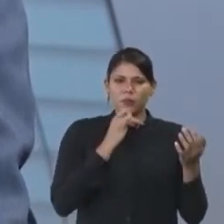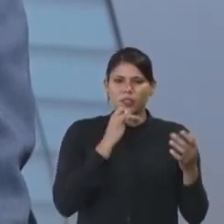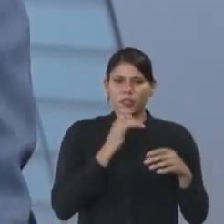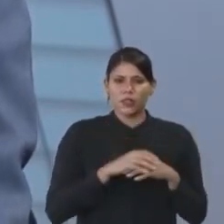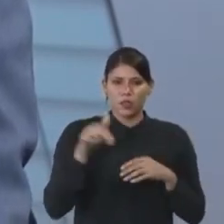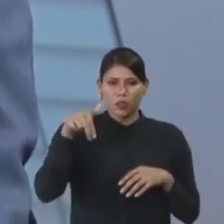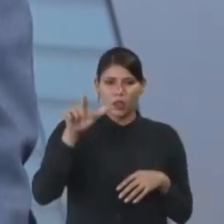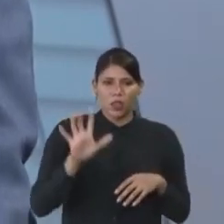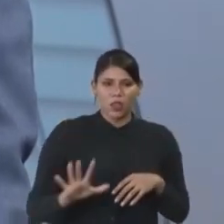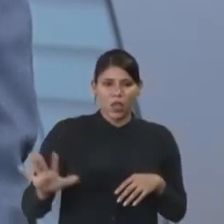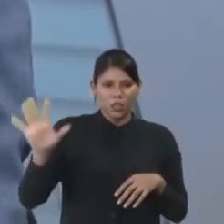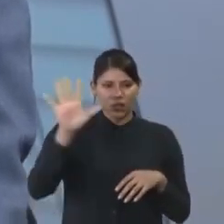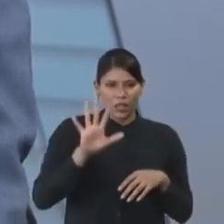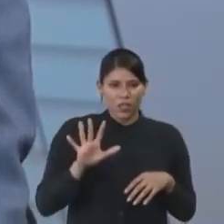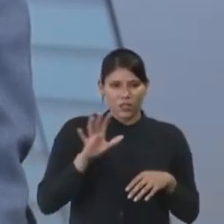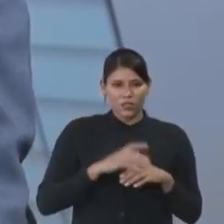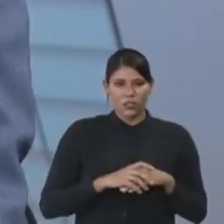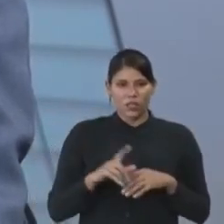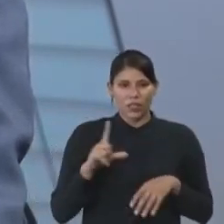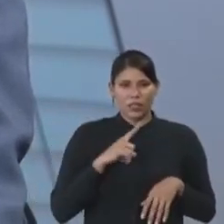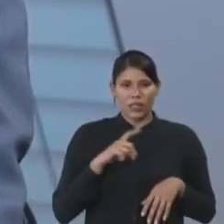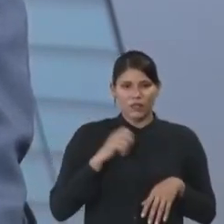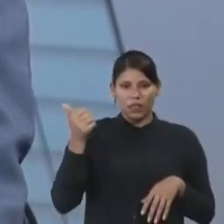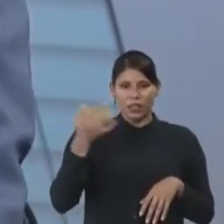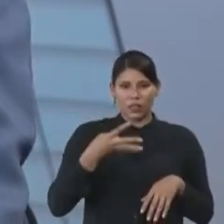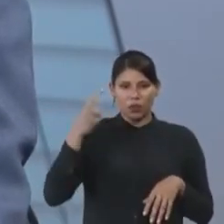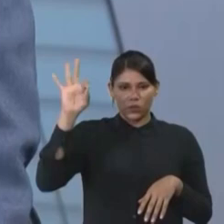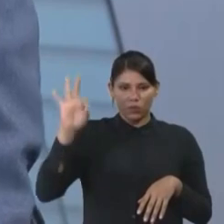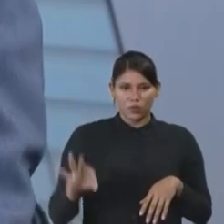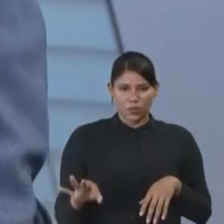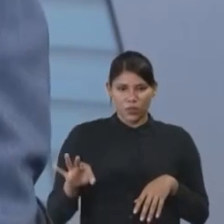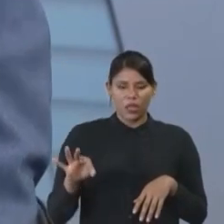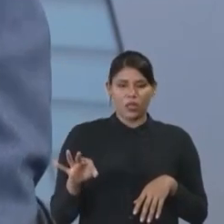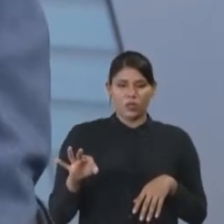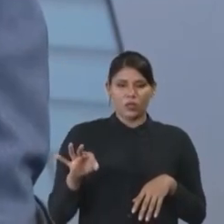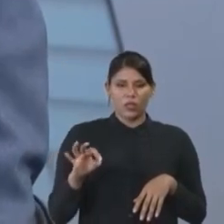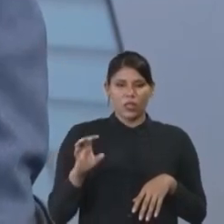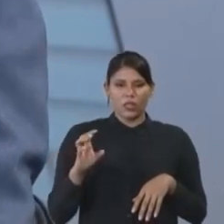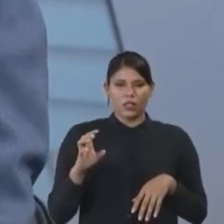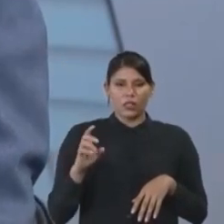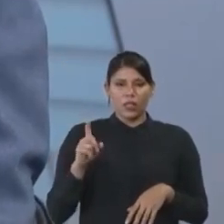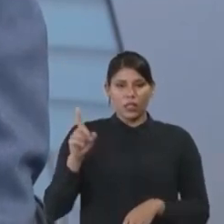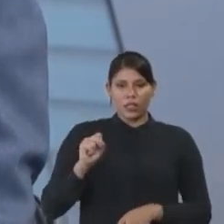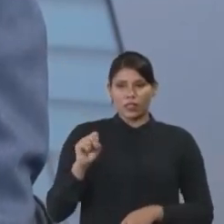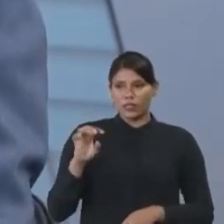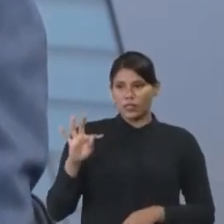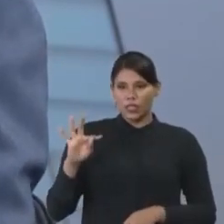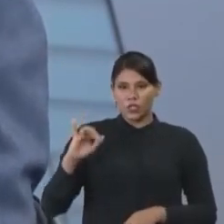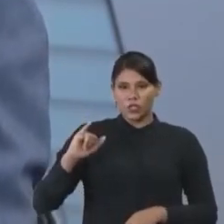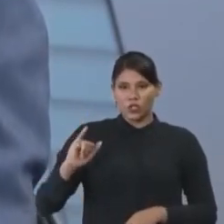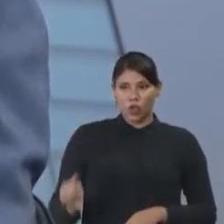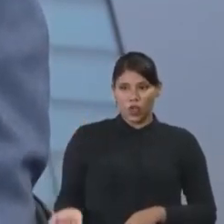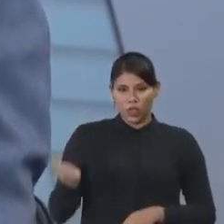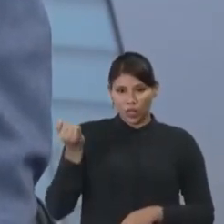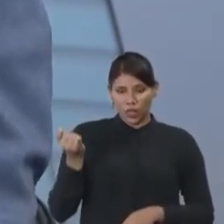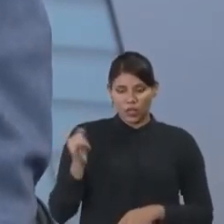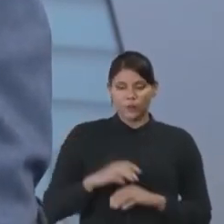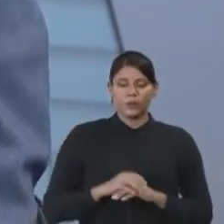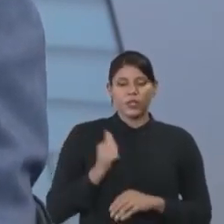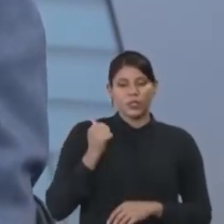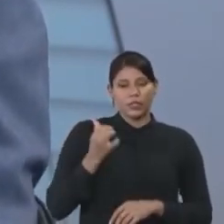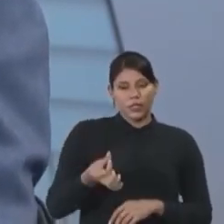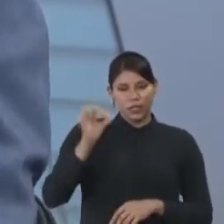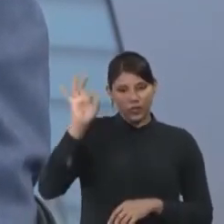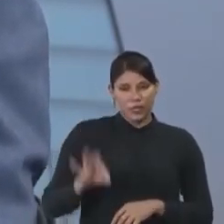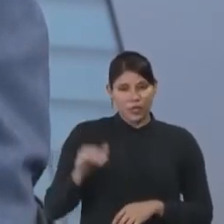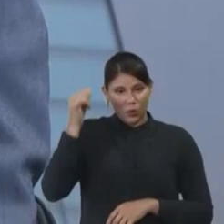O Nordeste teve apenas 14% das leis ambientais no STJ. No Rio, 16. Em